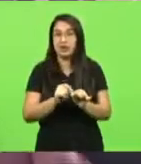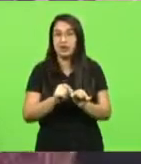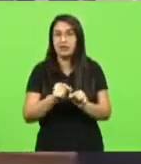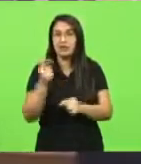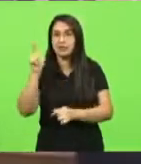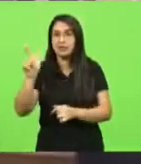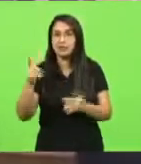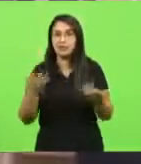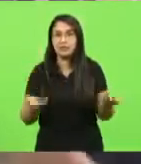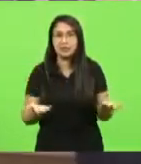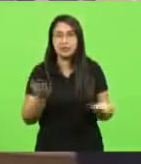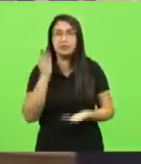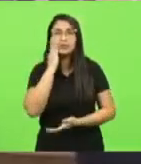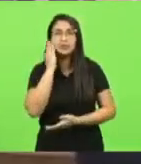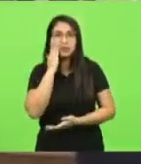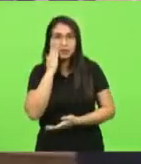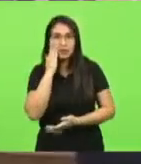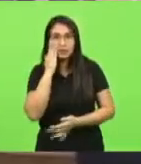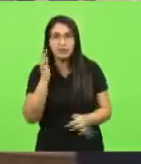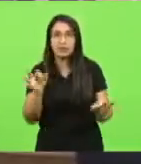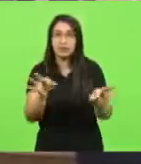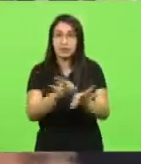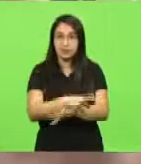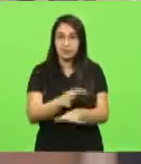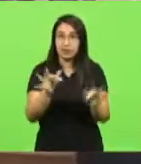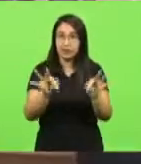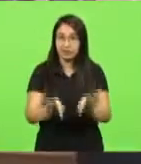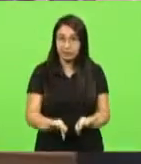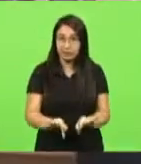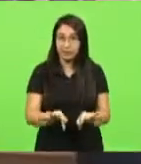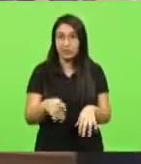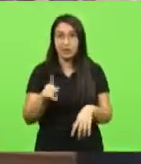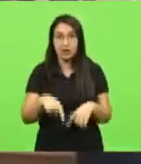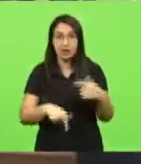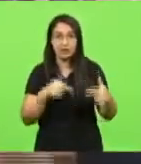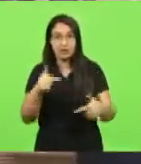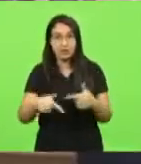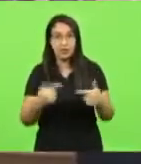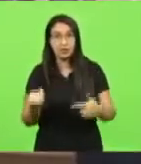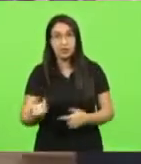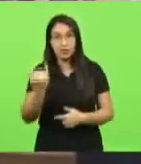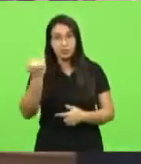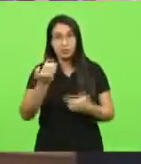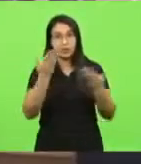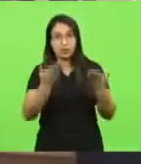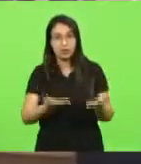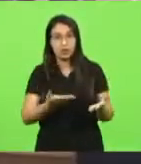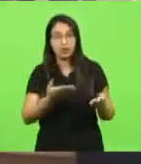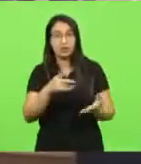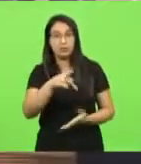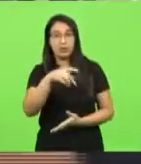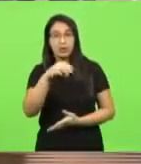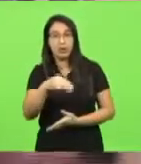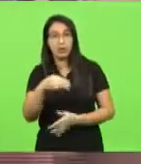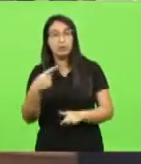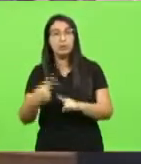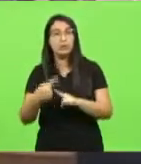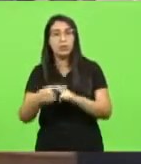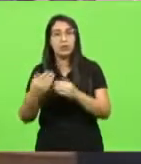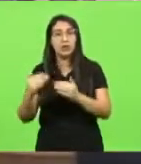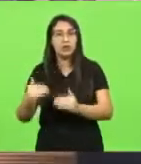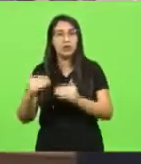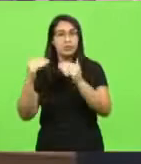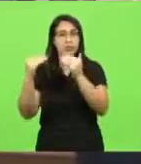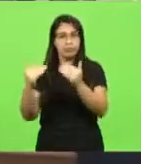Se sabe que vai acabar que esse é um serviço essencial para a Polícia Militar por que que o comando não faz isso antes